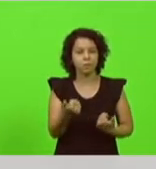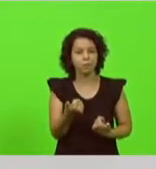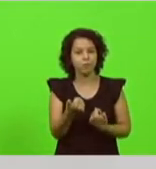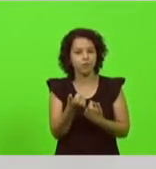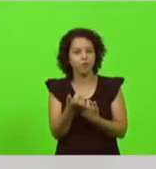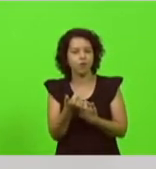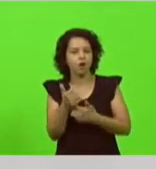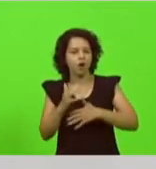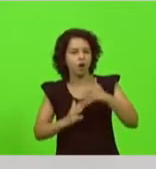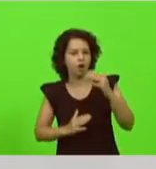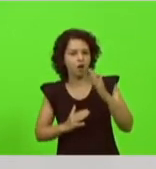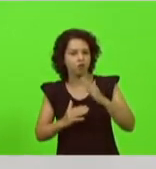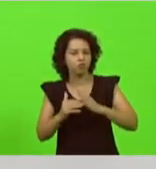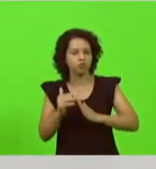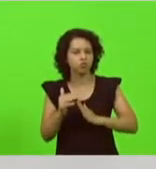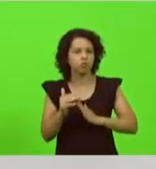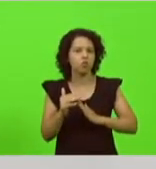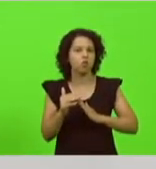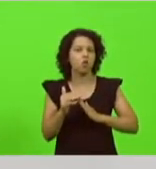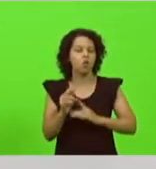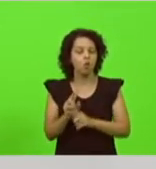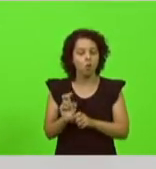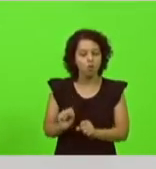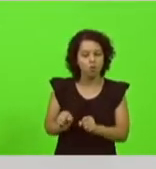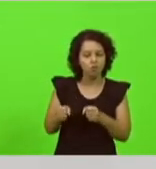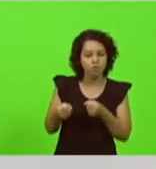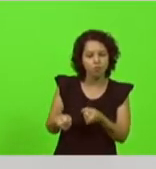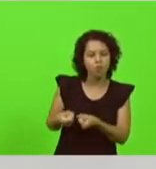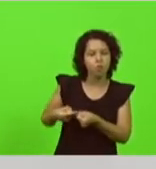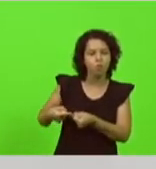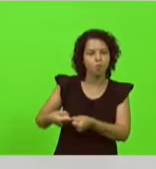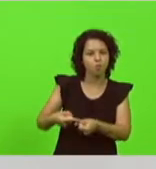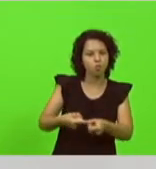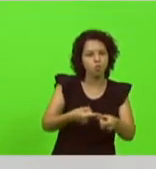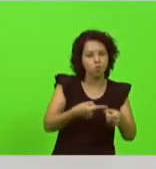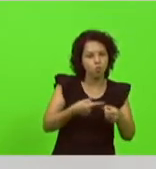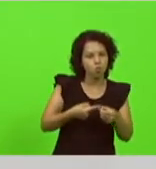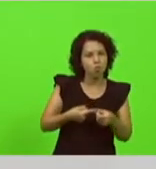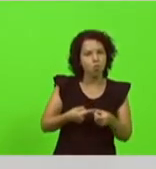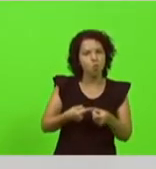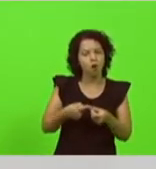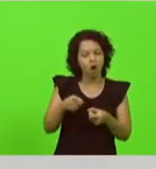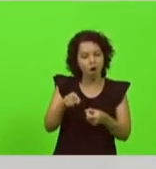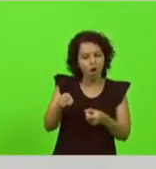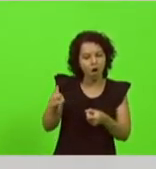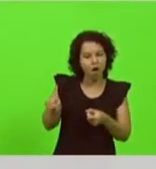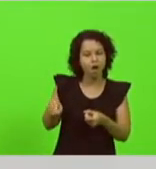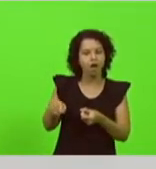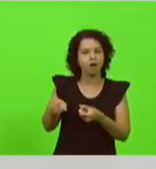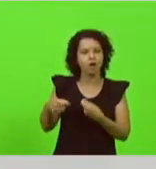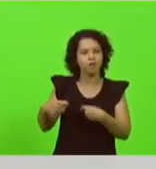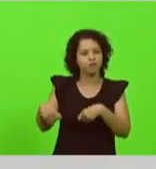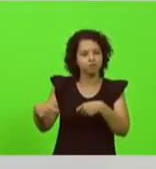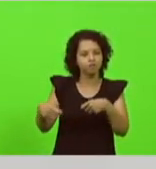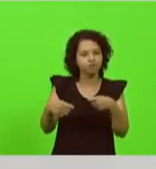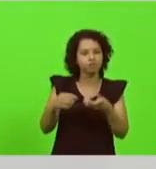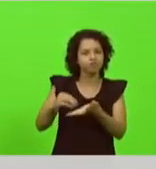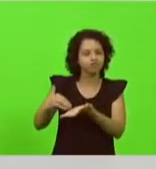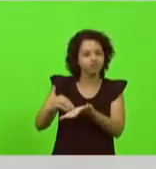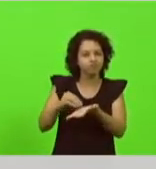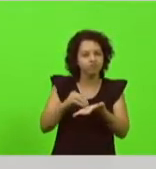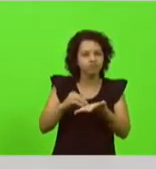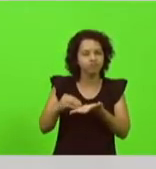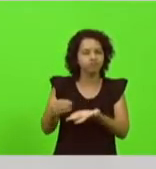municípios. Sabemos que é nos municípios que acontecem as maiores demandas da população. Entendemos e